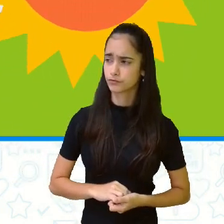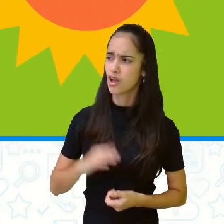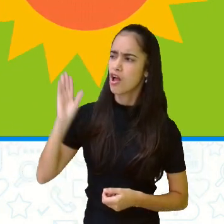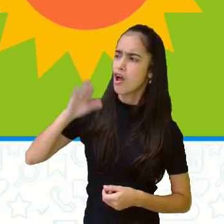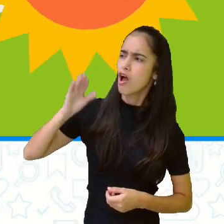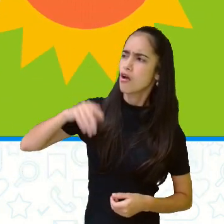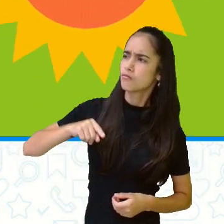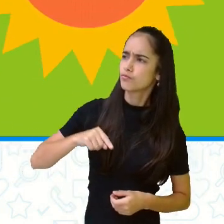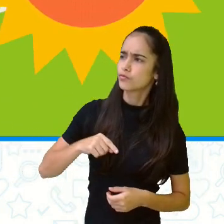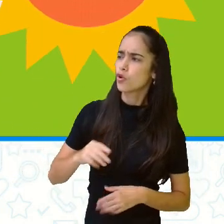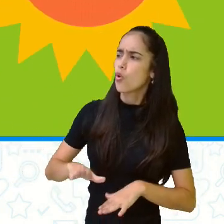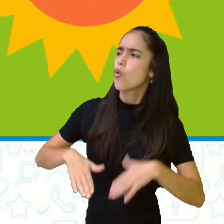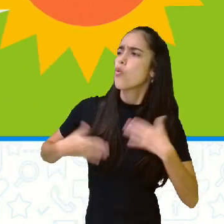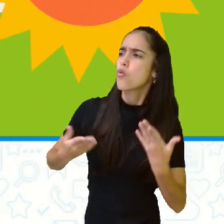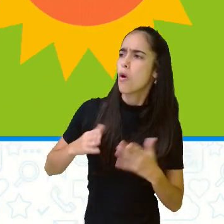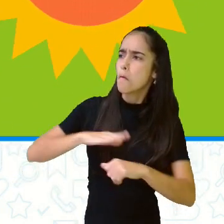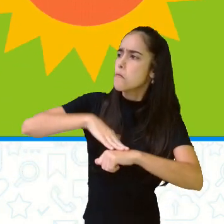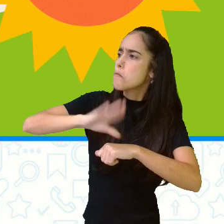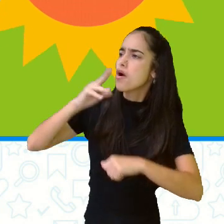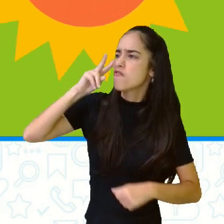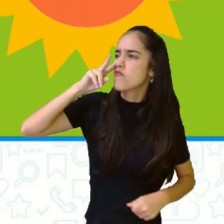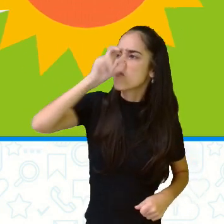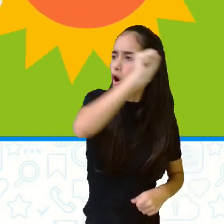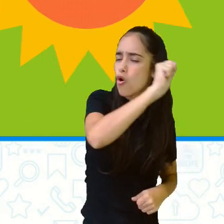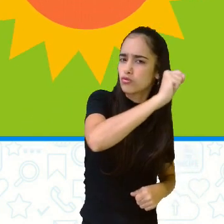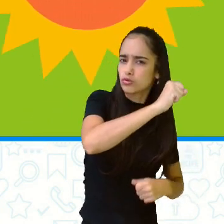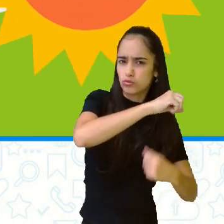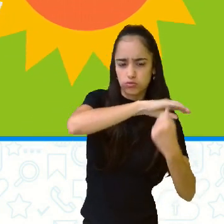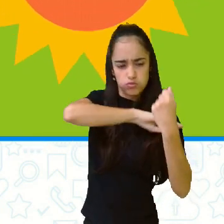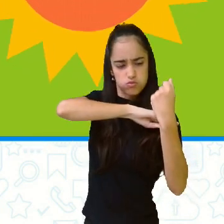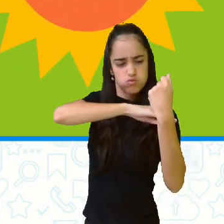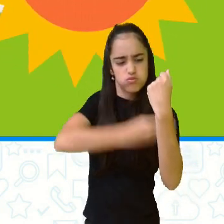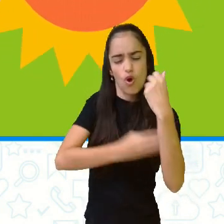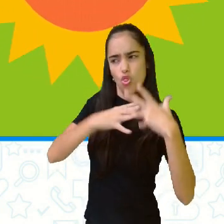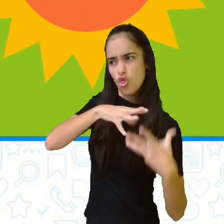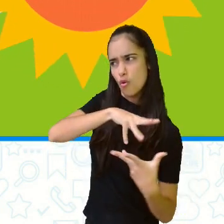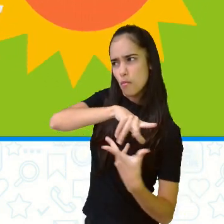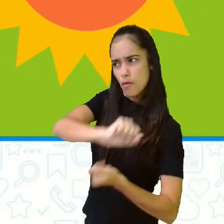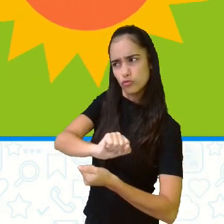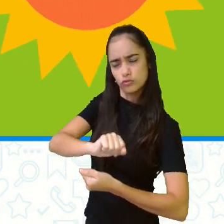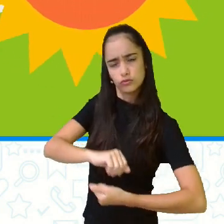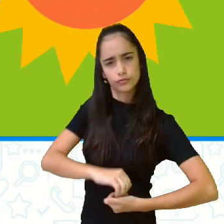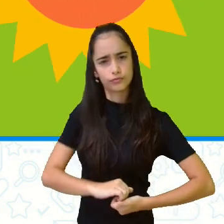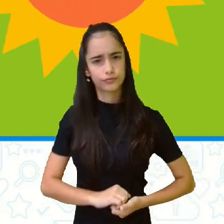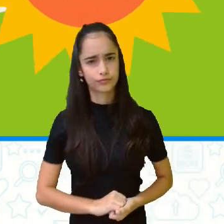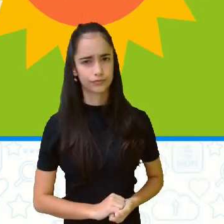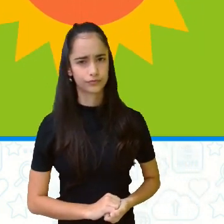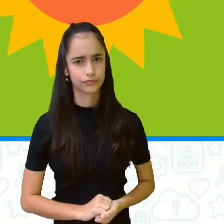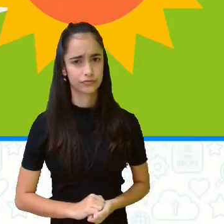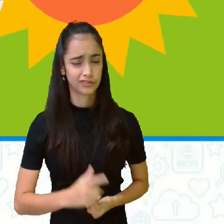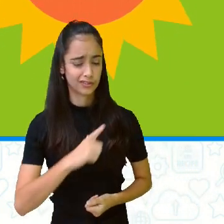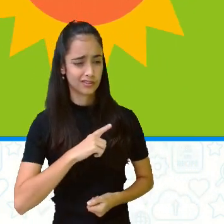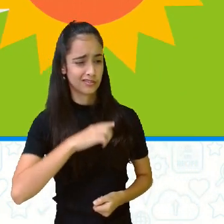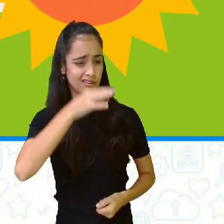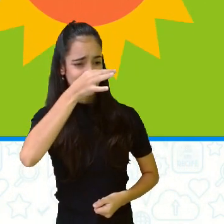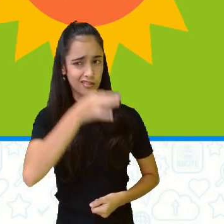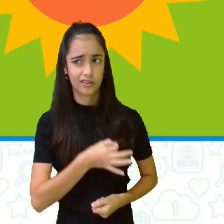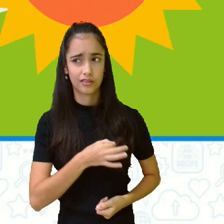forte do mundo? É mesmo? Tem certeza?